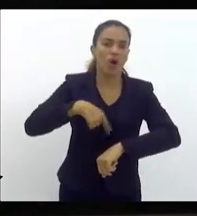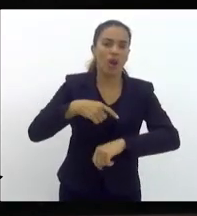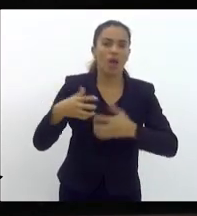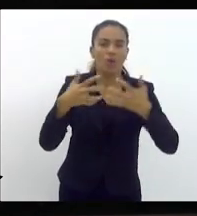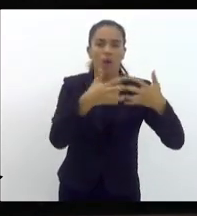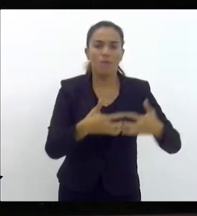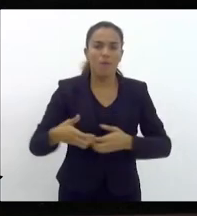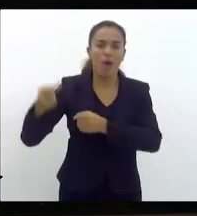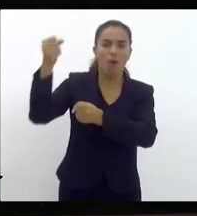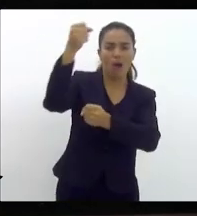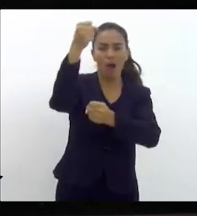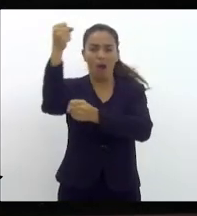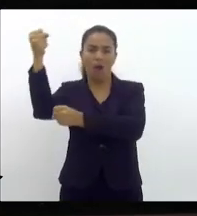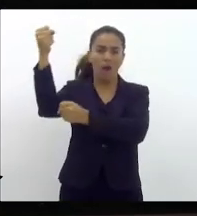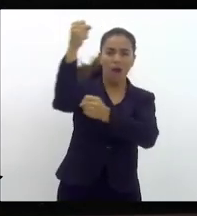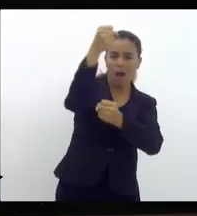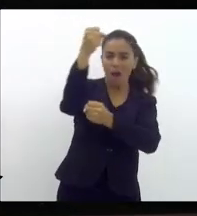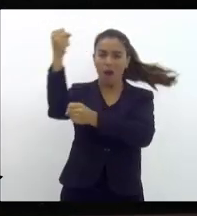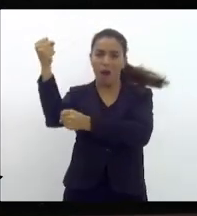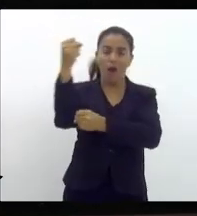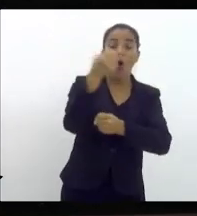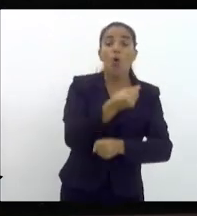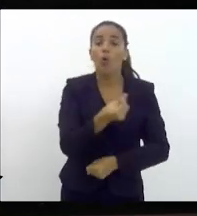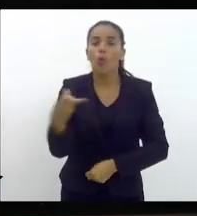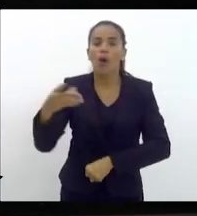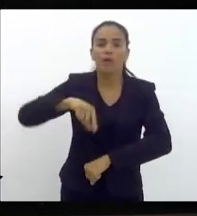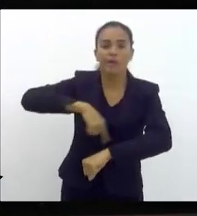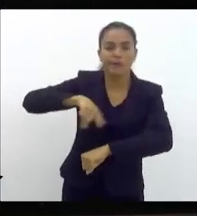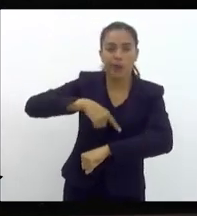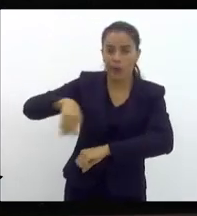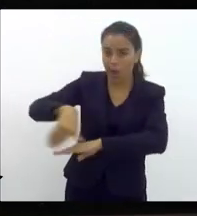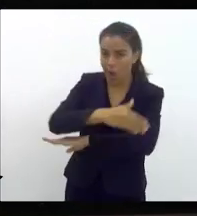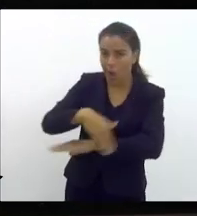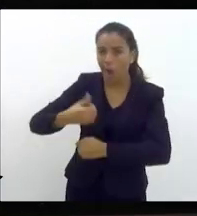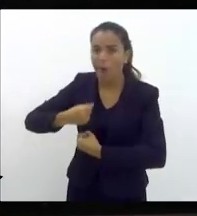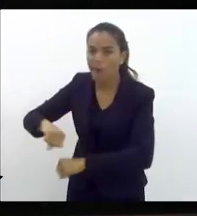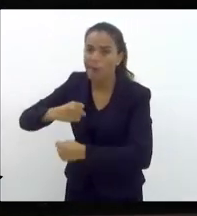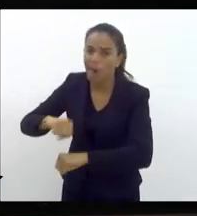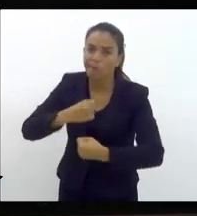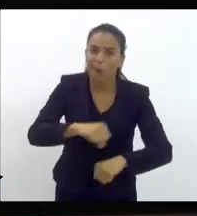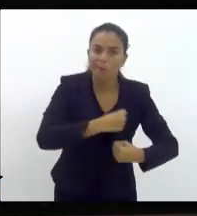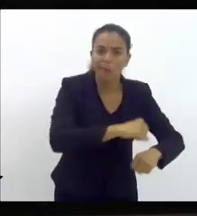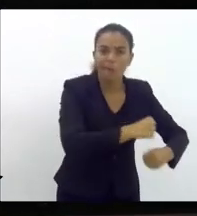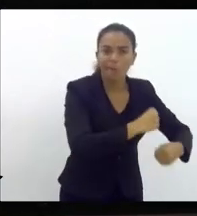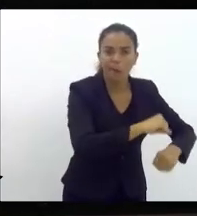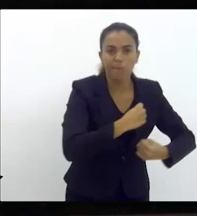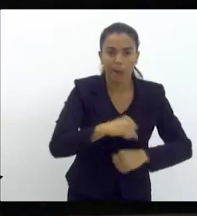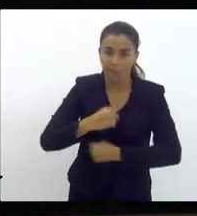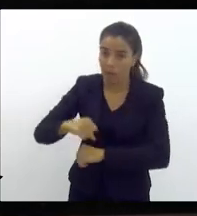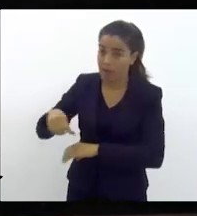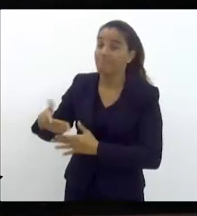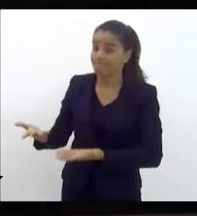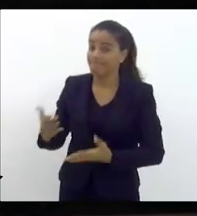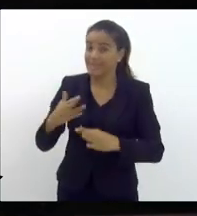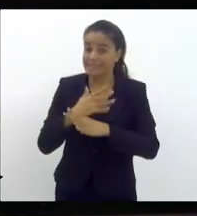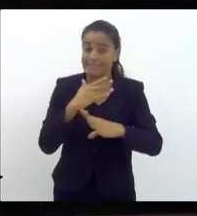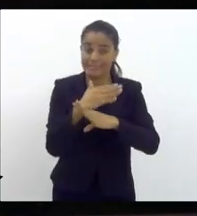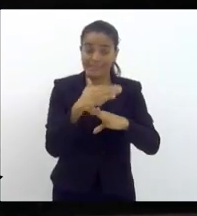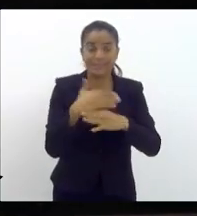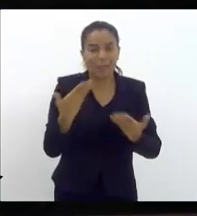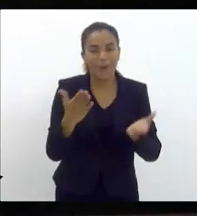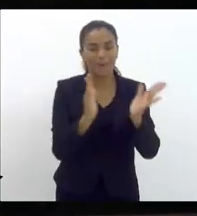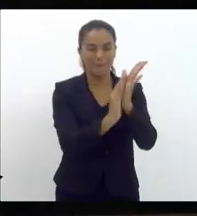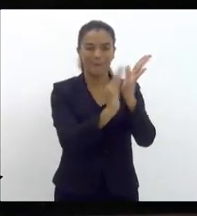coleta. Quantas horas ele passa nas ruas varrendo e limpando os bueiros da nossa cidade. Então eu queria parabenizar